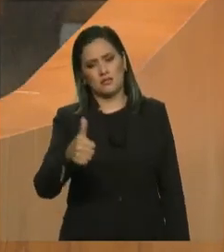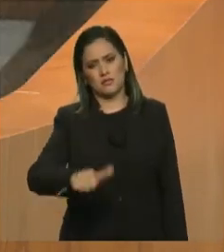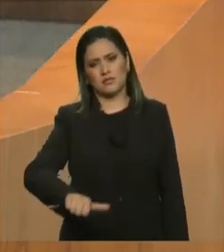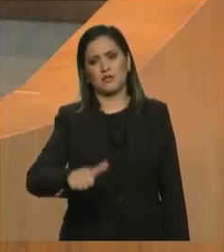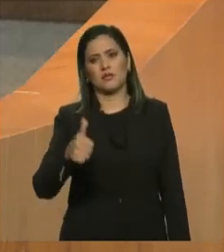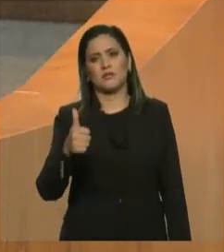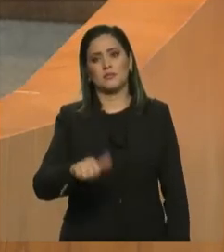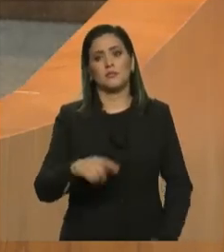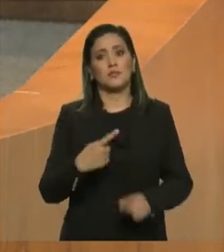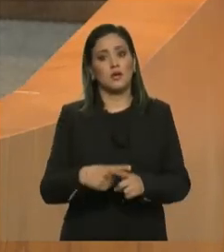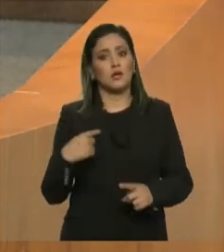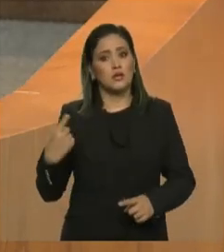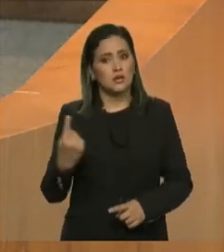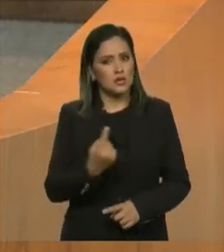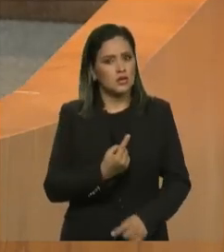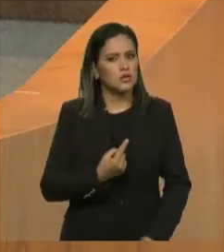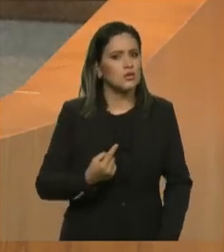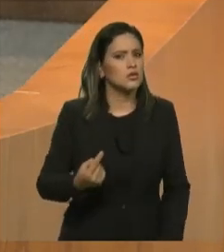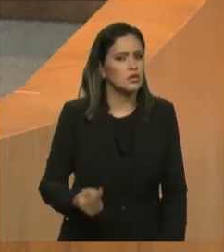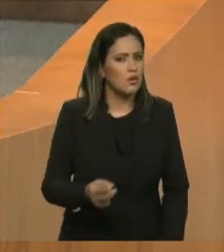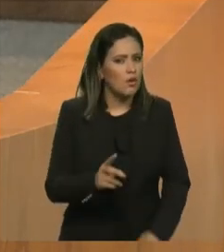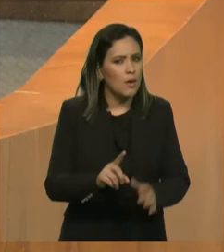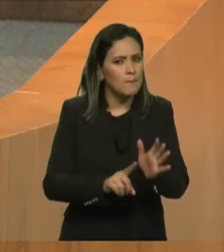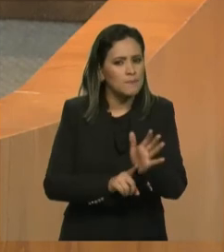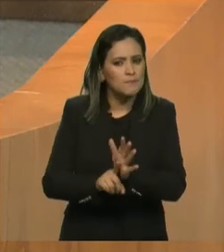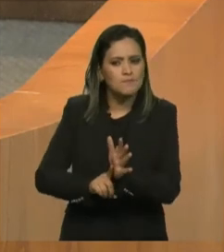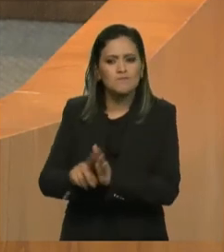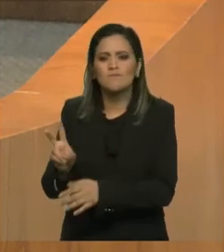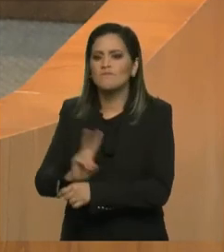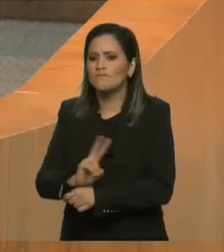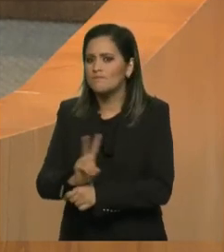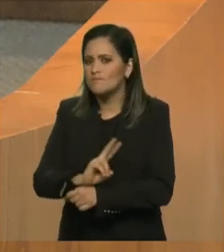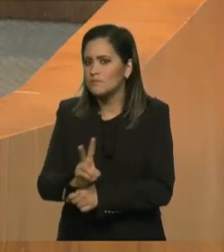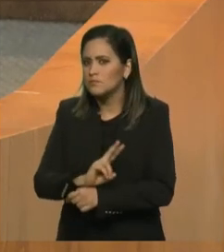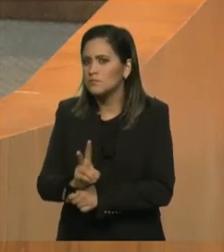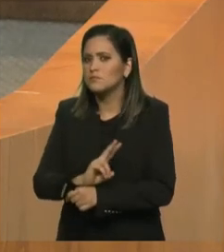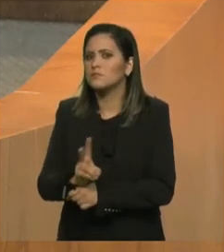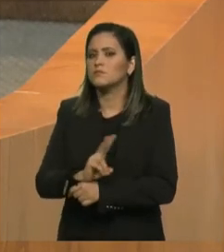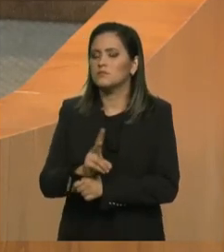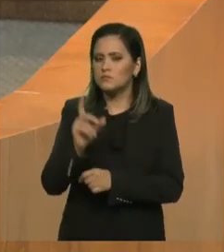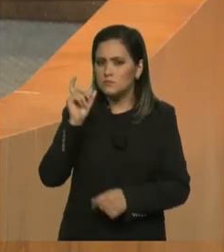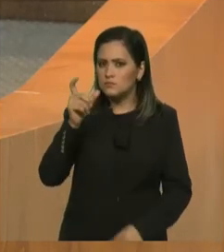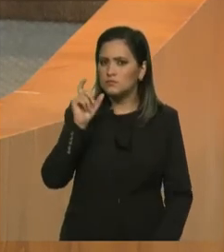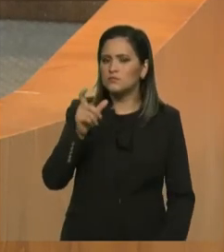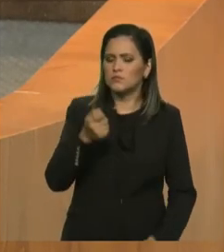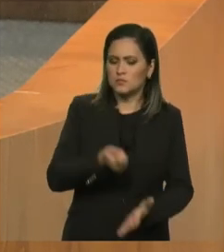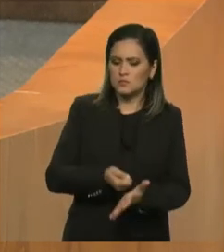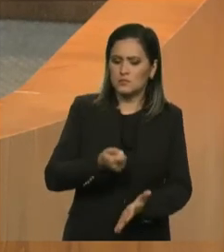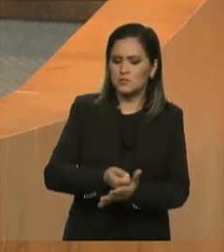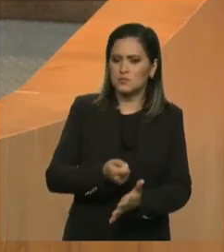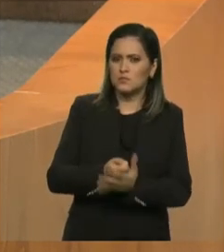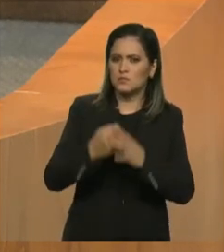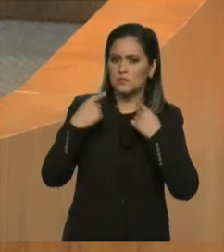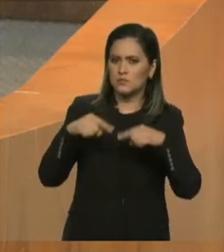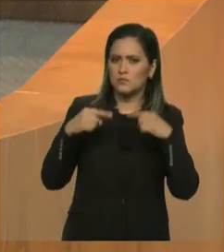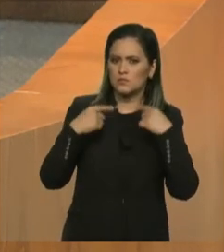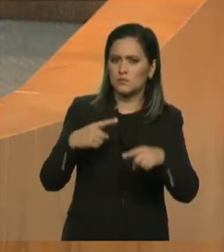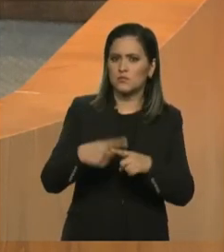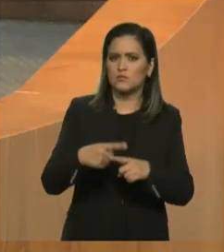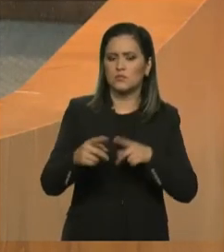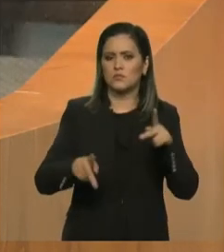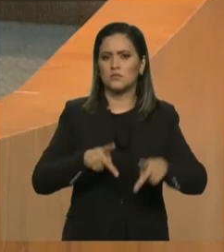olhos abertos, e vamos continuar fiscalizando, cobrando, denunciando, para que a população do Estado do Maranhão tenha